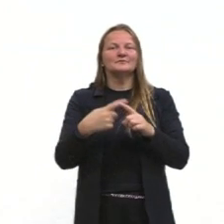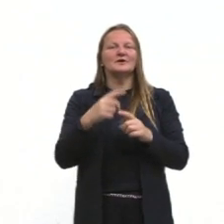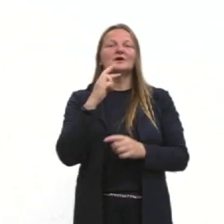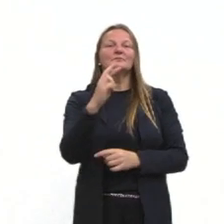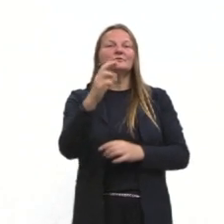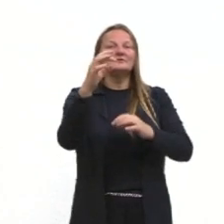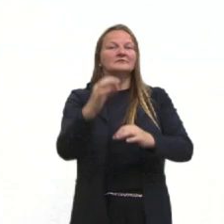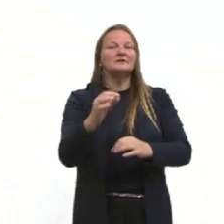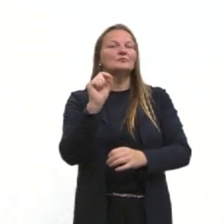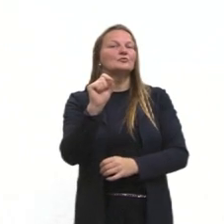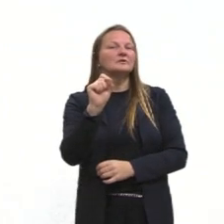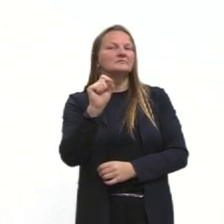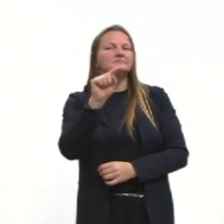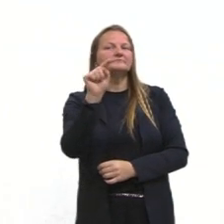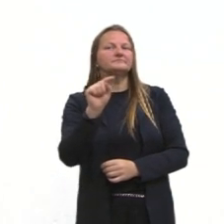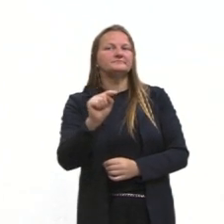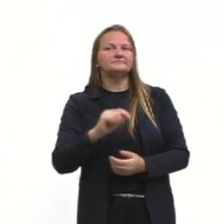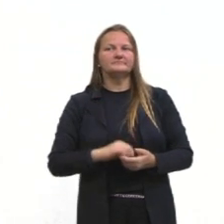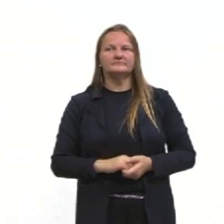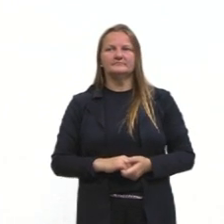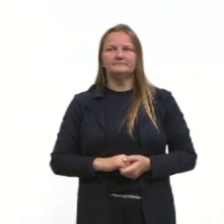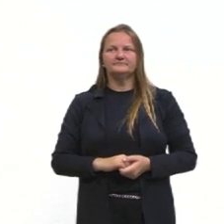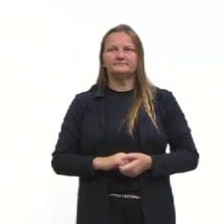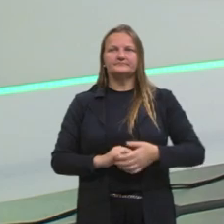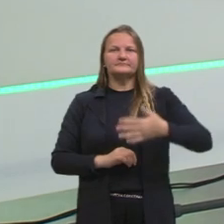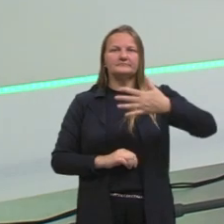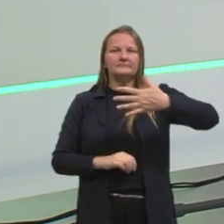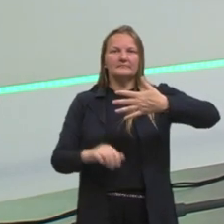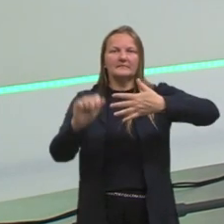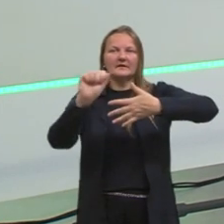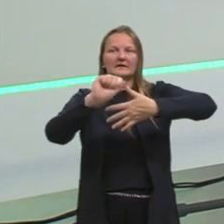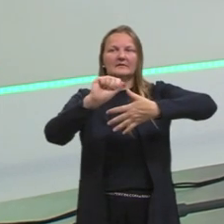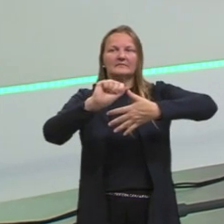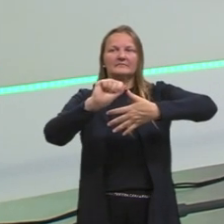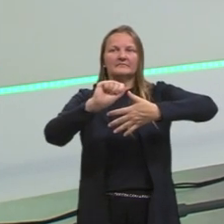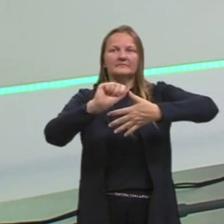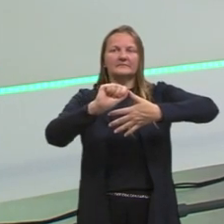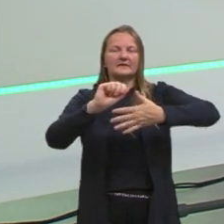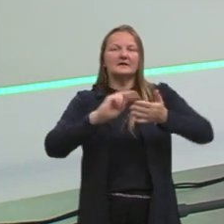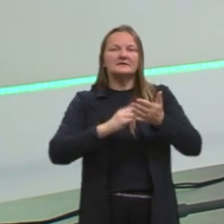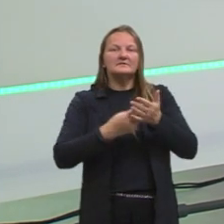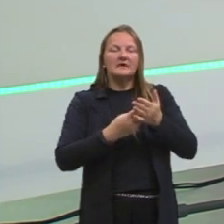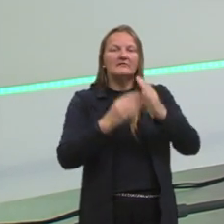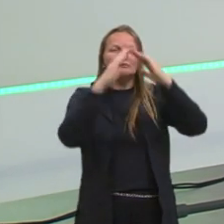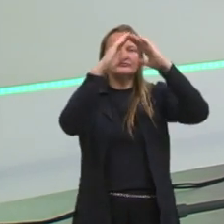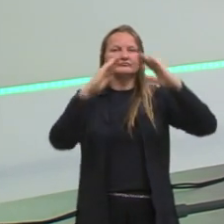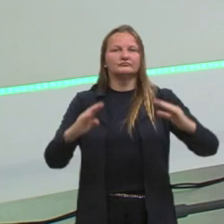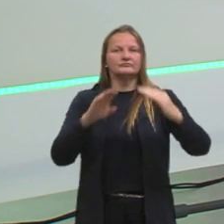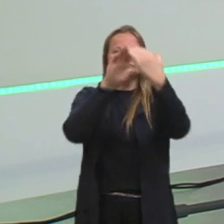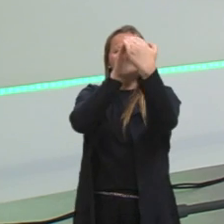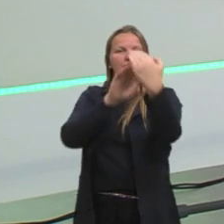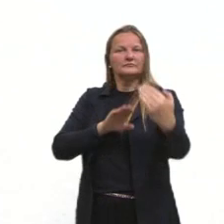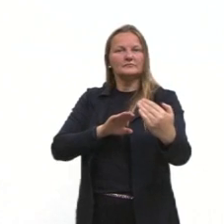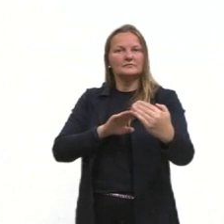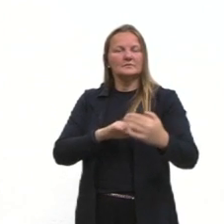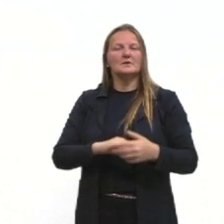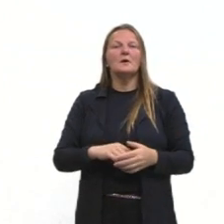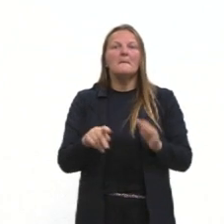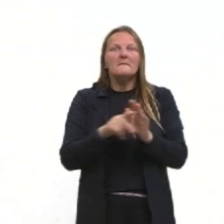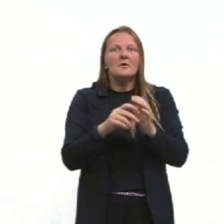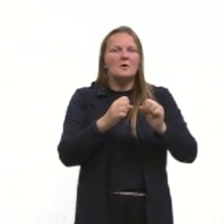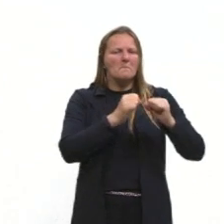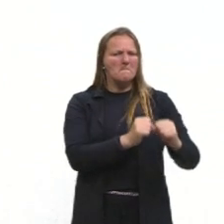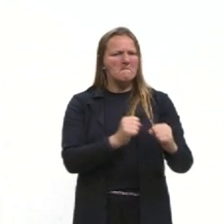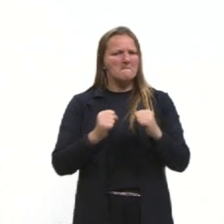certa desta questão é a A. Significava, as pirâmides significavam o grande